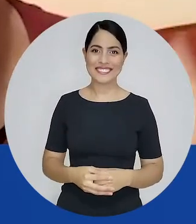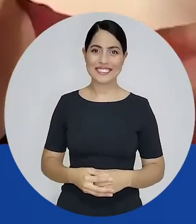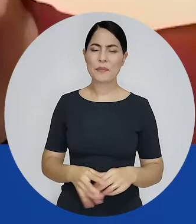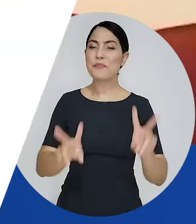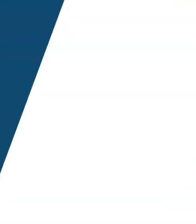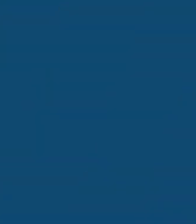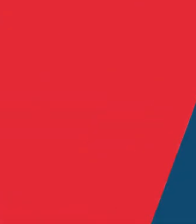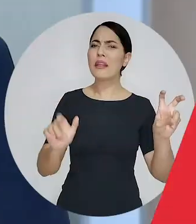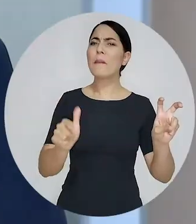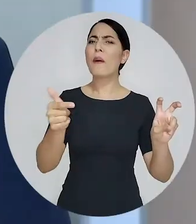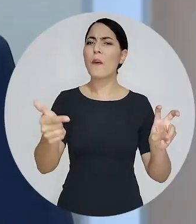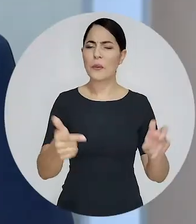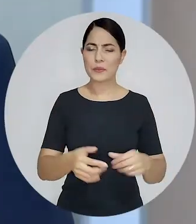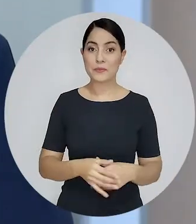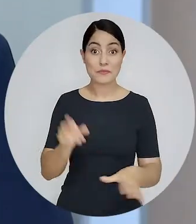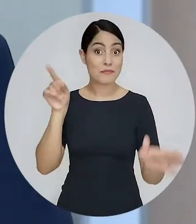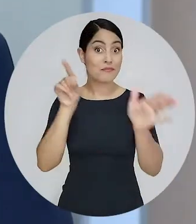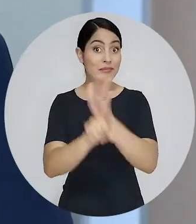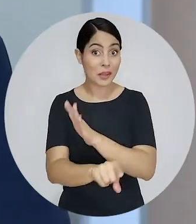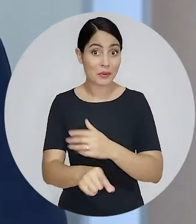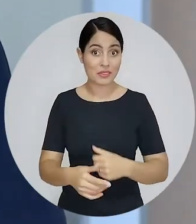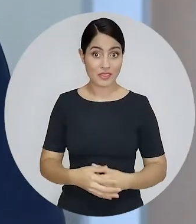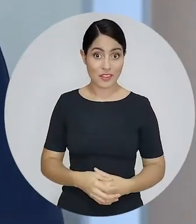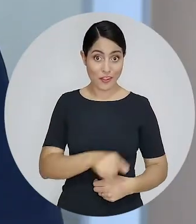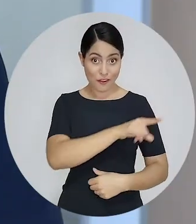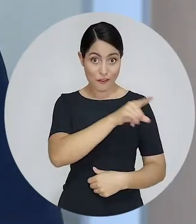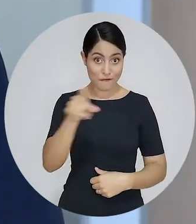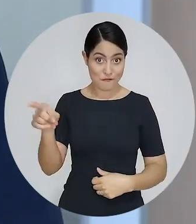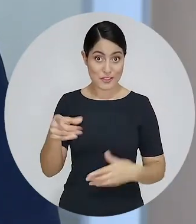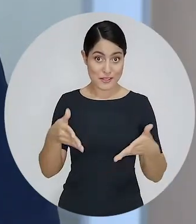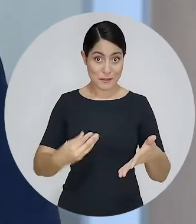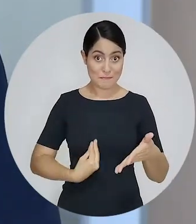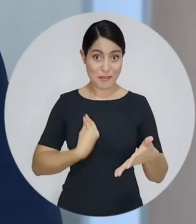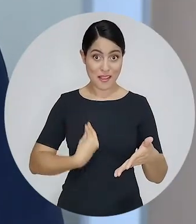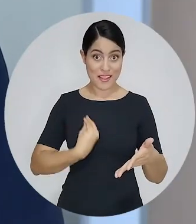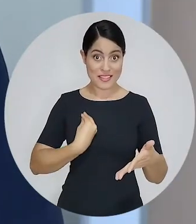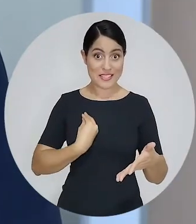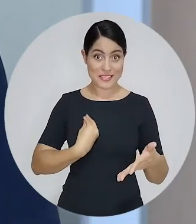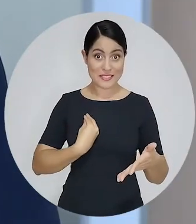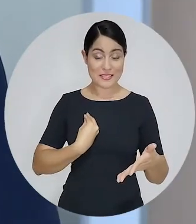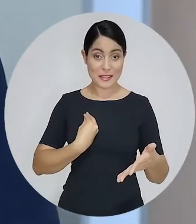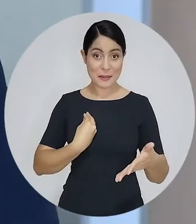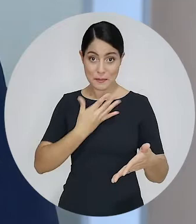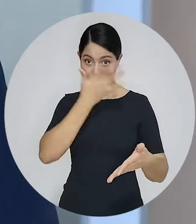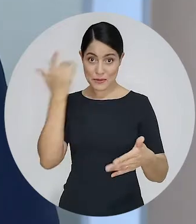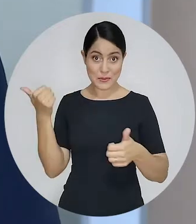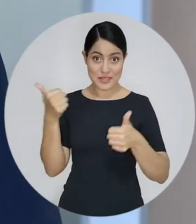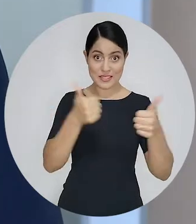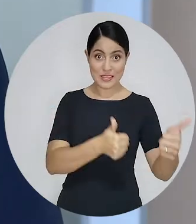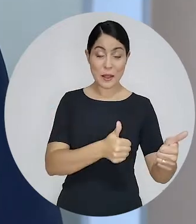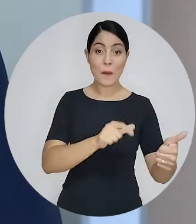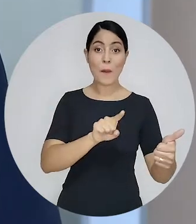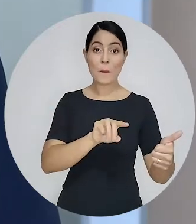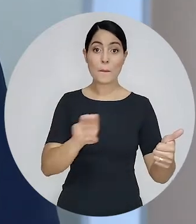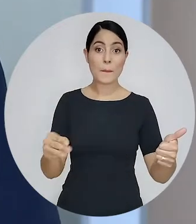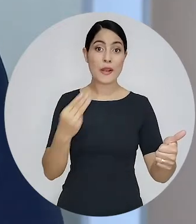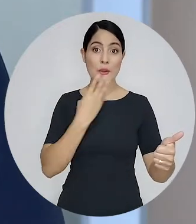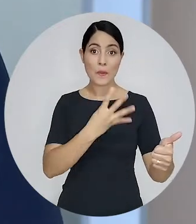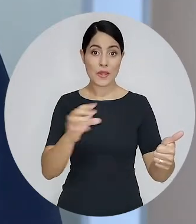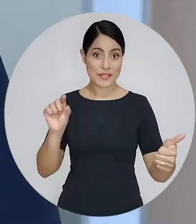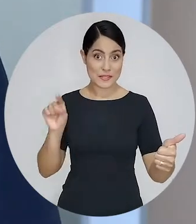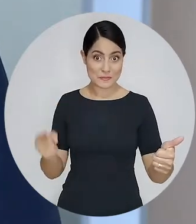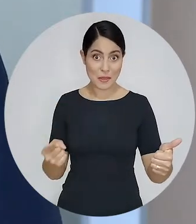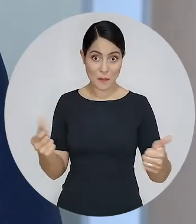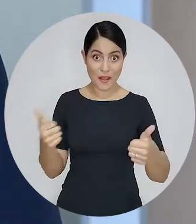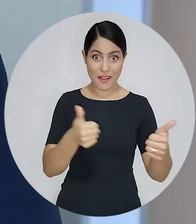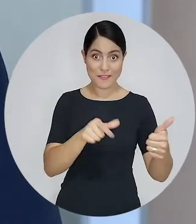perca! Mudando de assunto, aí vai uma pergunta. Você faz parte dos nossos mais de 1 milhão e 400 mil